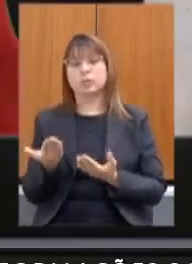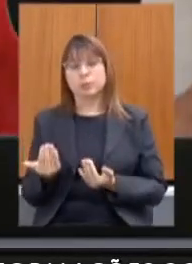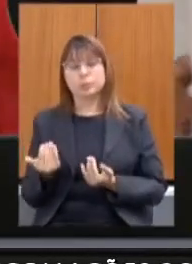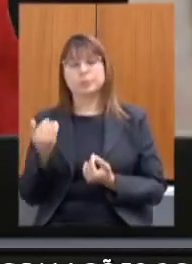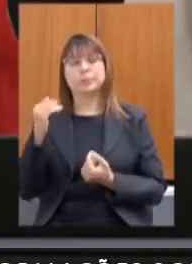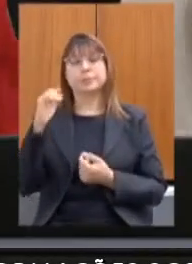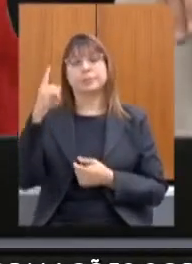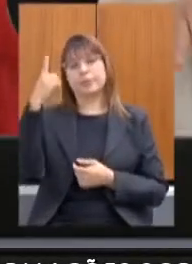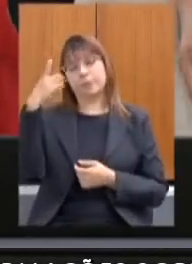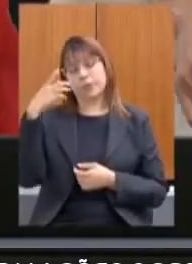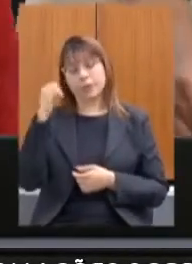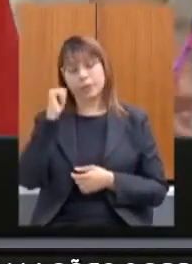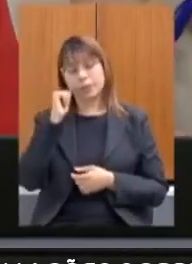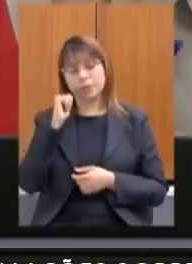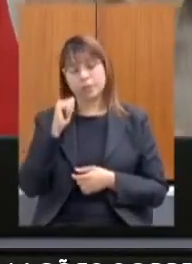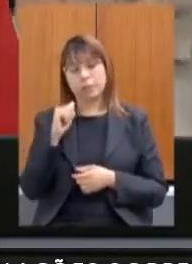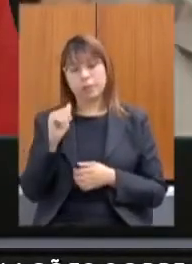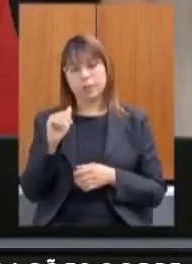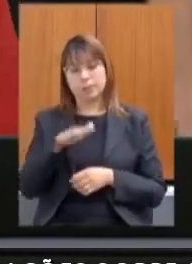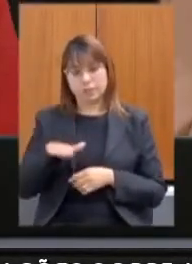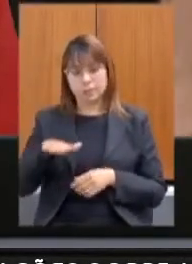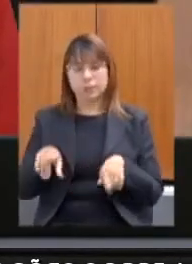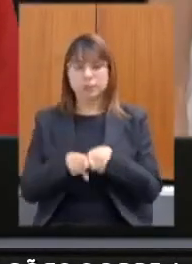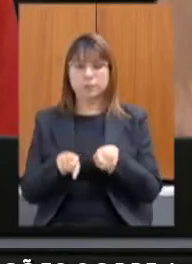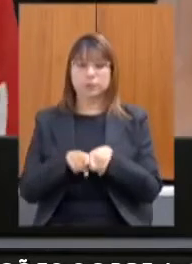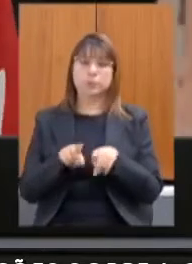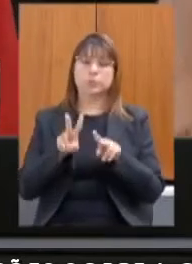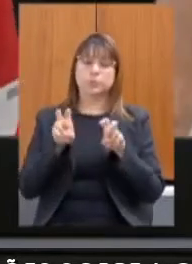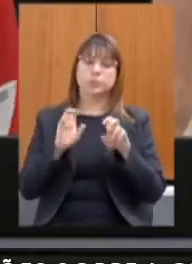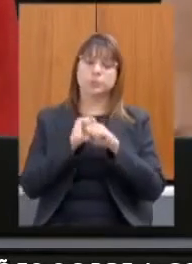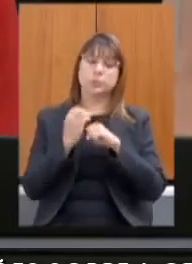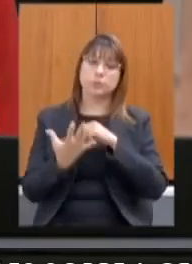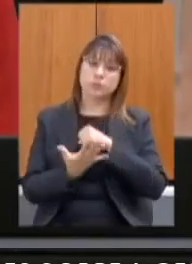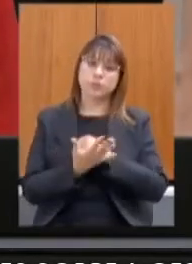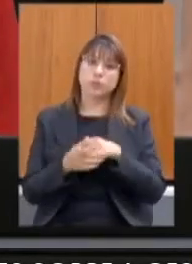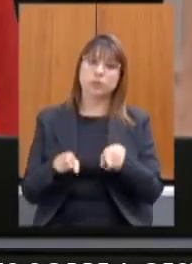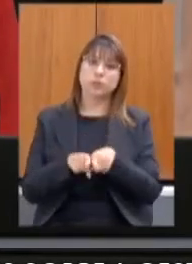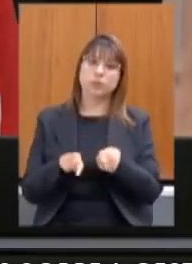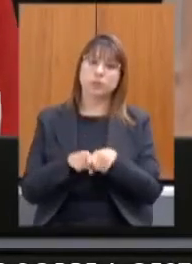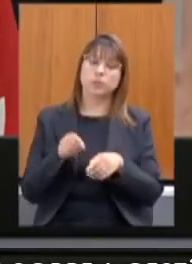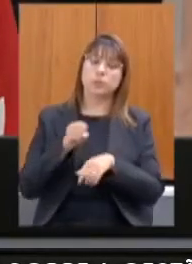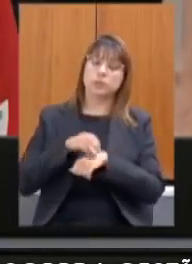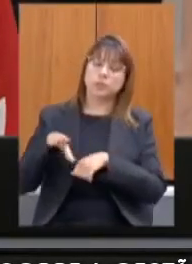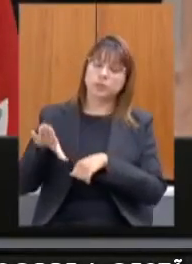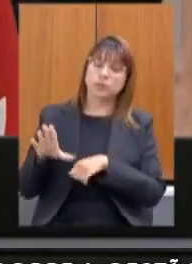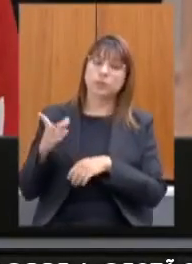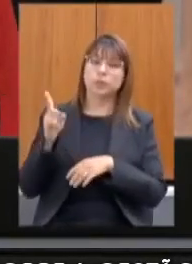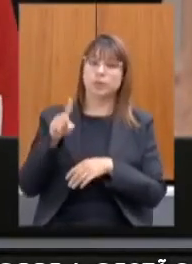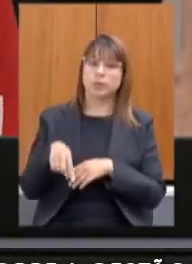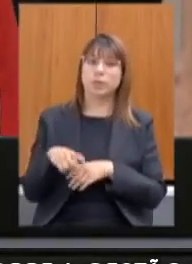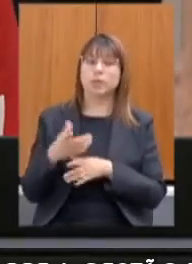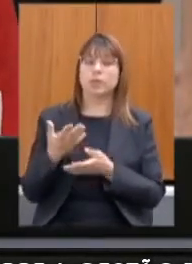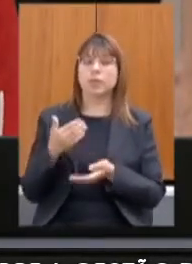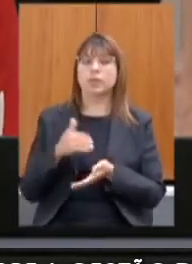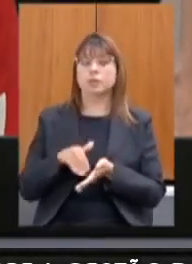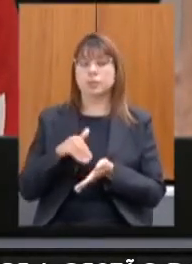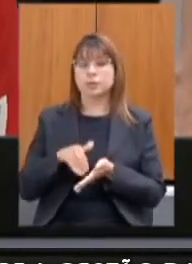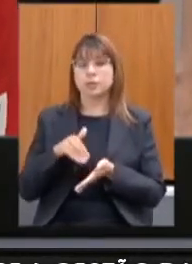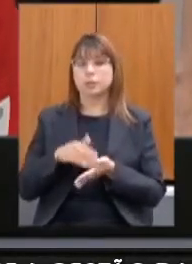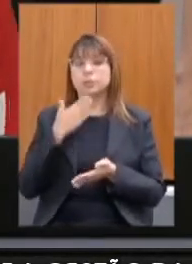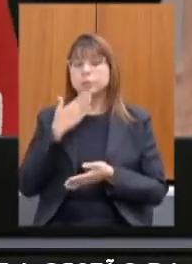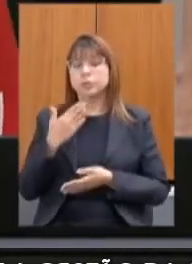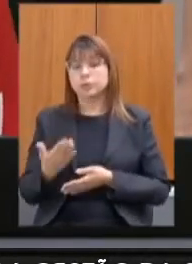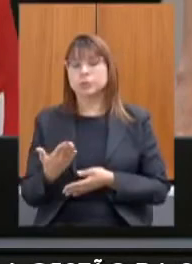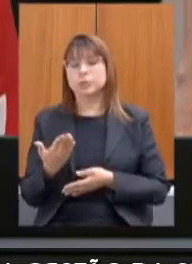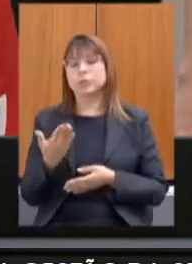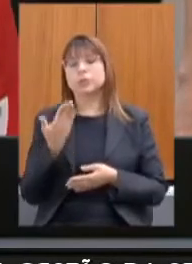coronavírus do deputado André Quintão solicita que seja encaminhada a secretaria de estado desenvolvimento social pedido de informações sobre